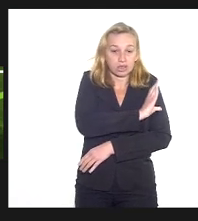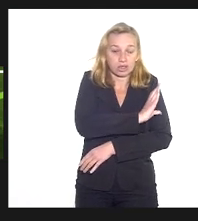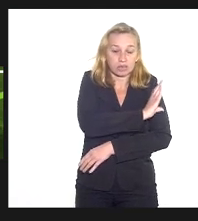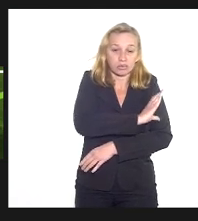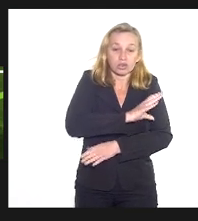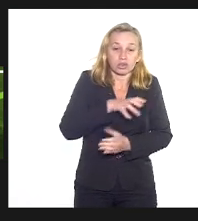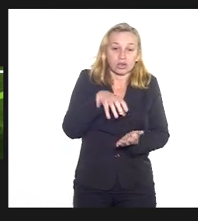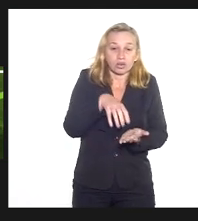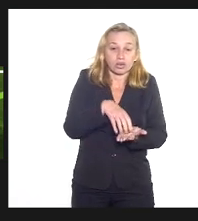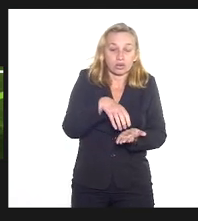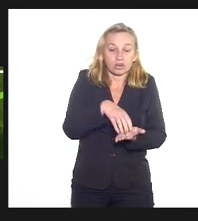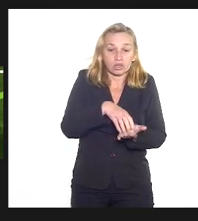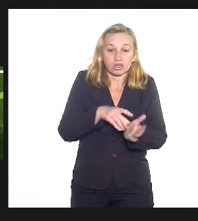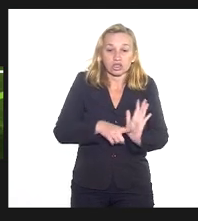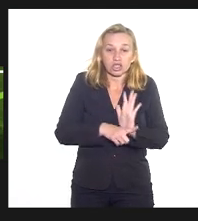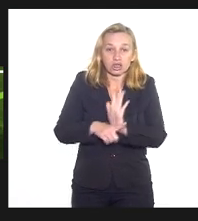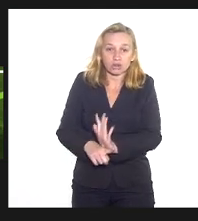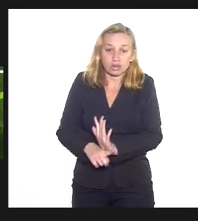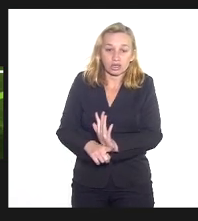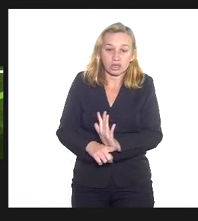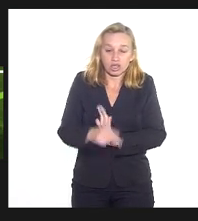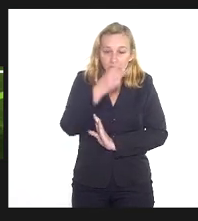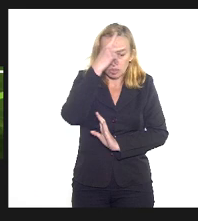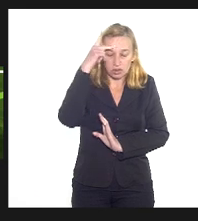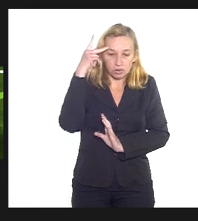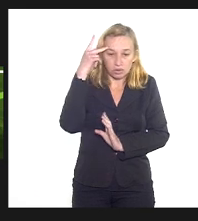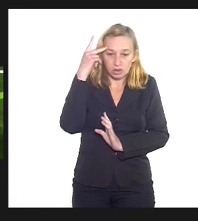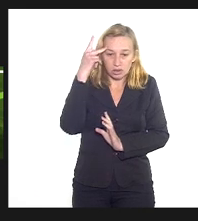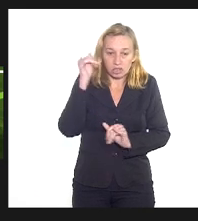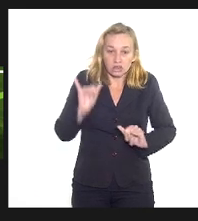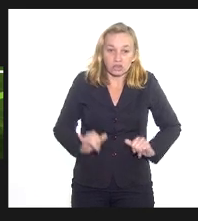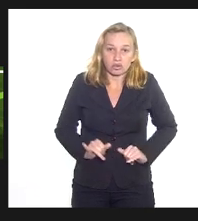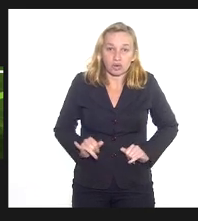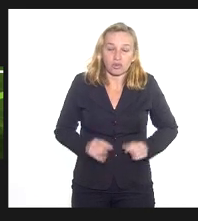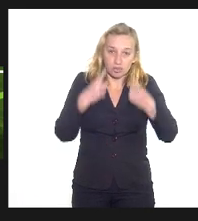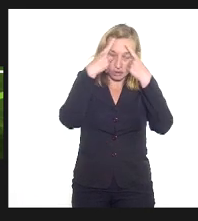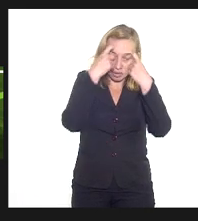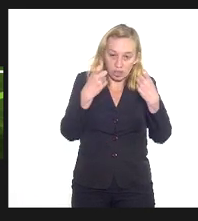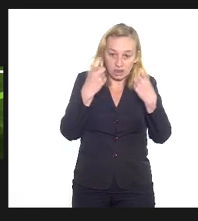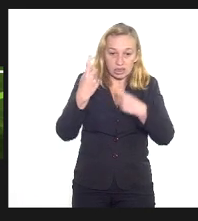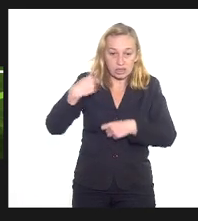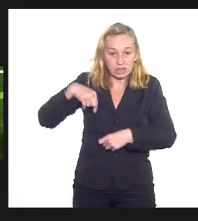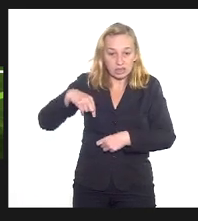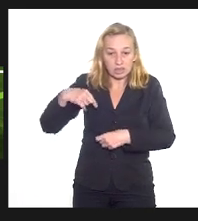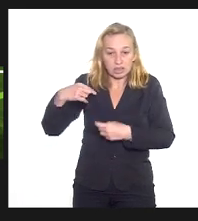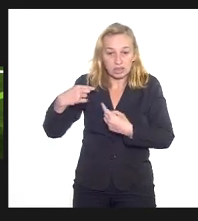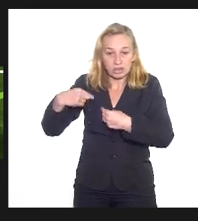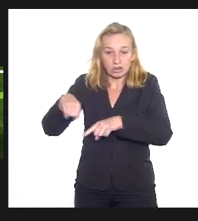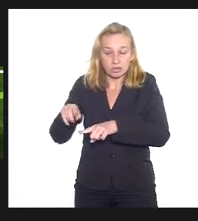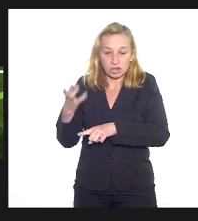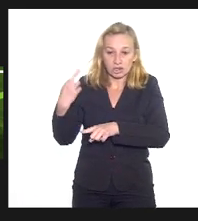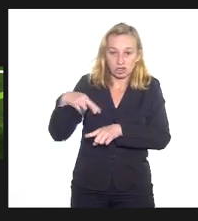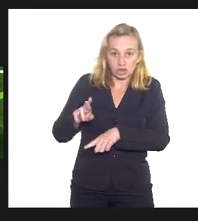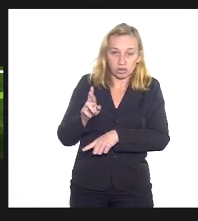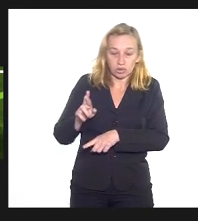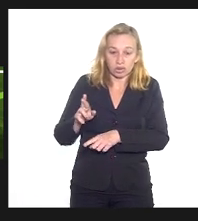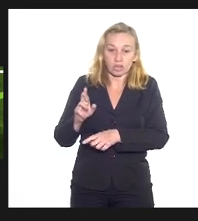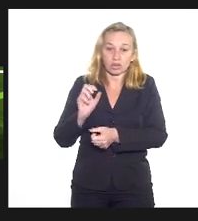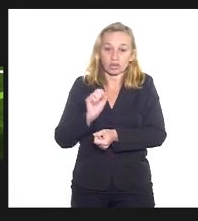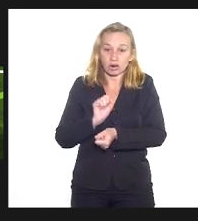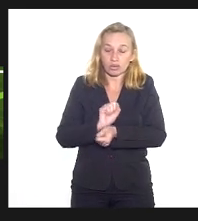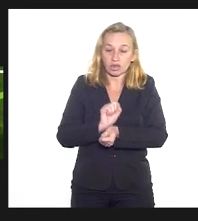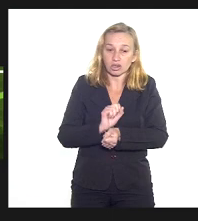de atendimento a vítimas da intolerância religiosa nessa subsecretaria e nós já temos agendado para o próximo mês uma